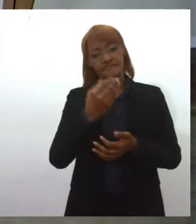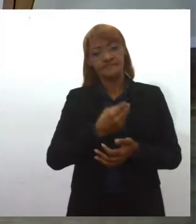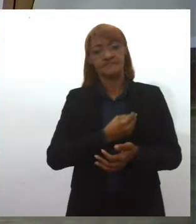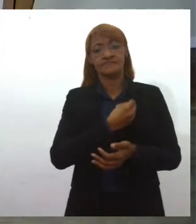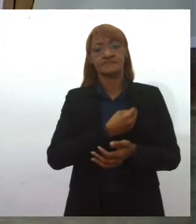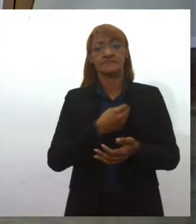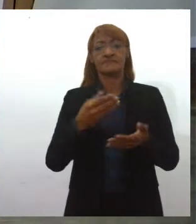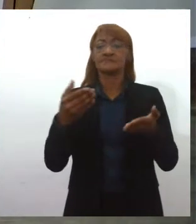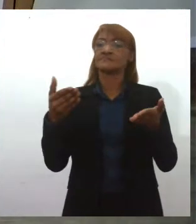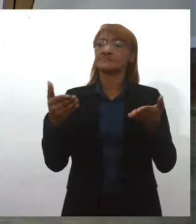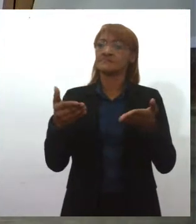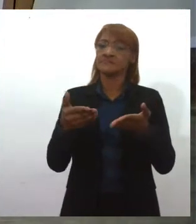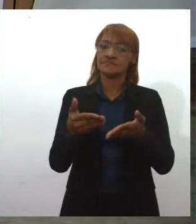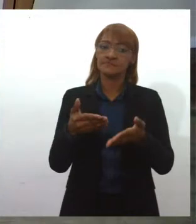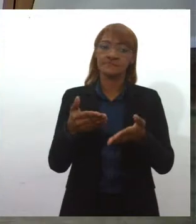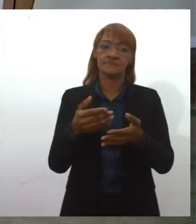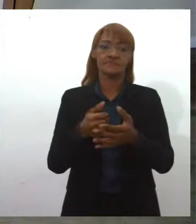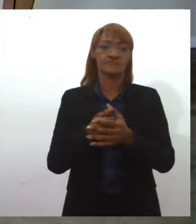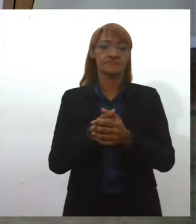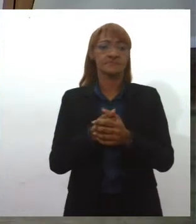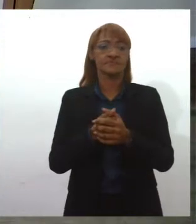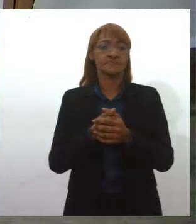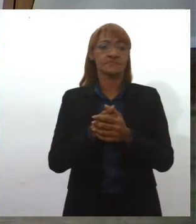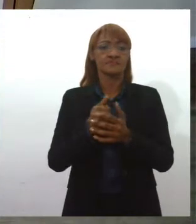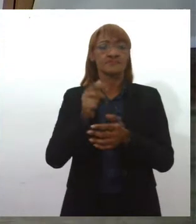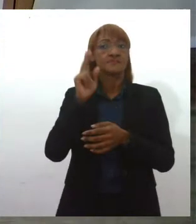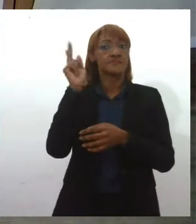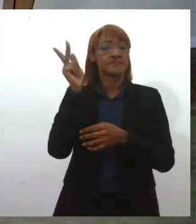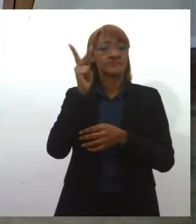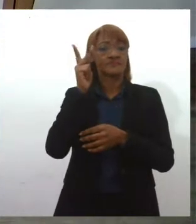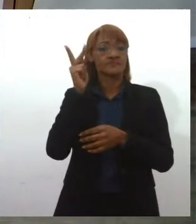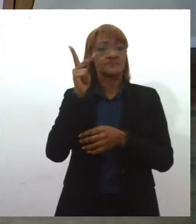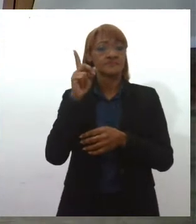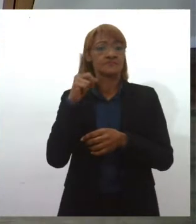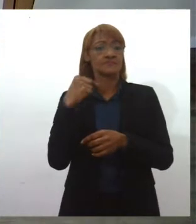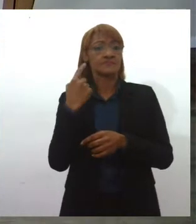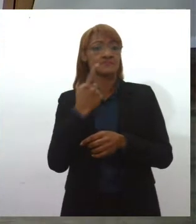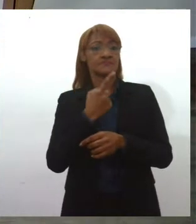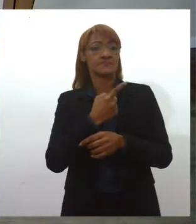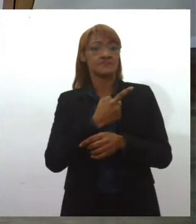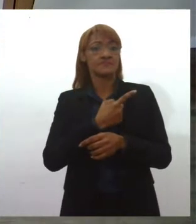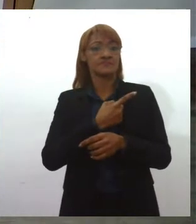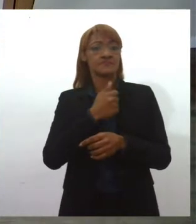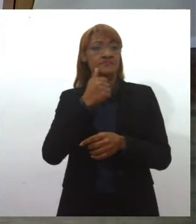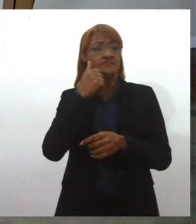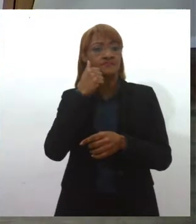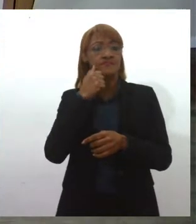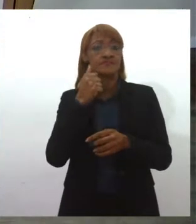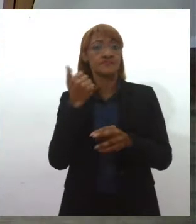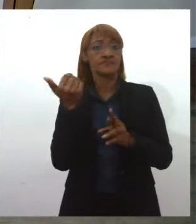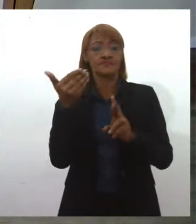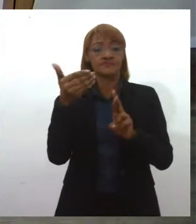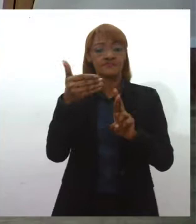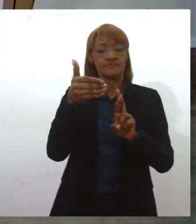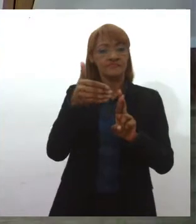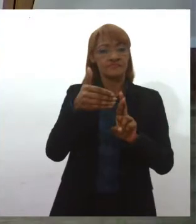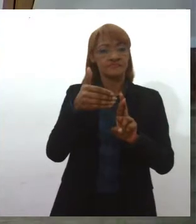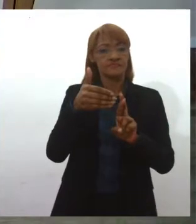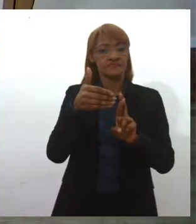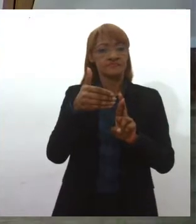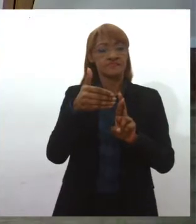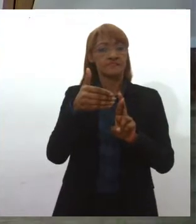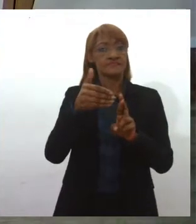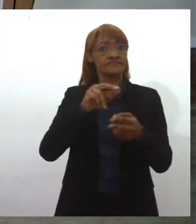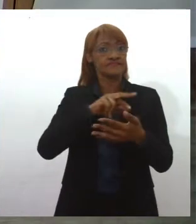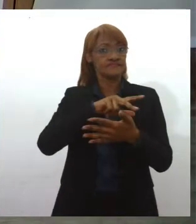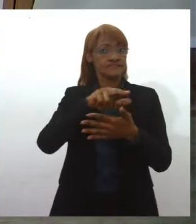disponibilidade, por trazer aí essa história para a gente, né? De uma mulher que é referência em várias áreas, na